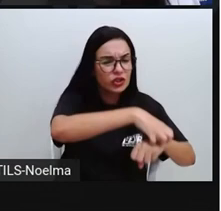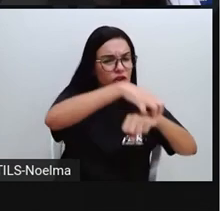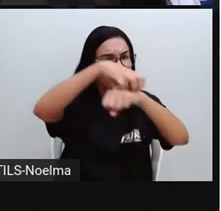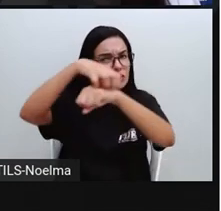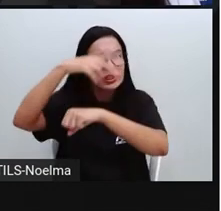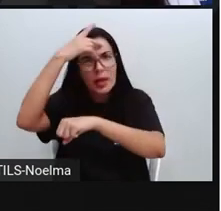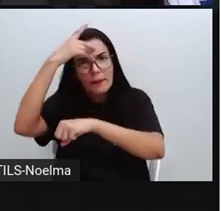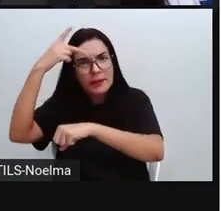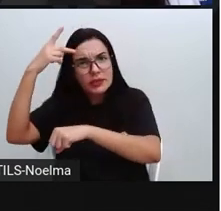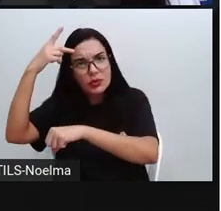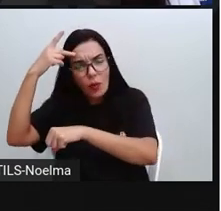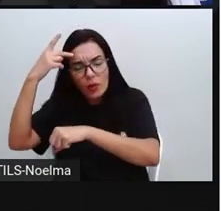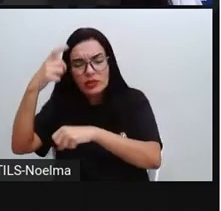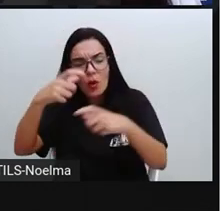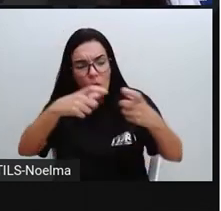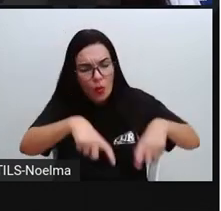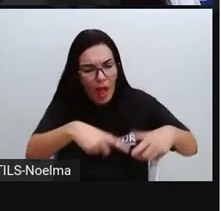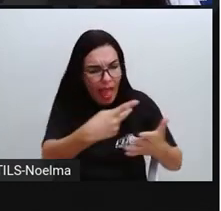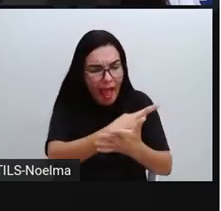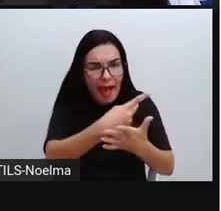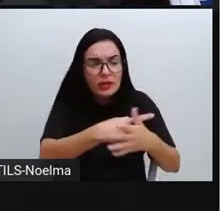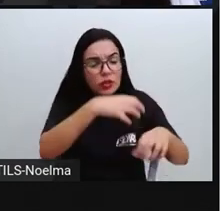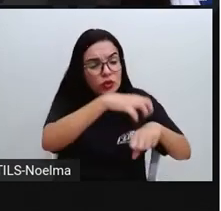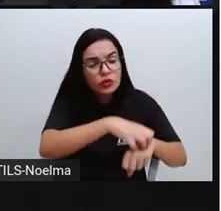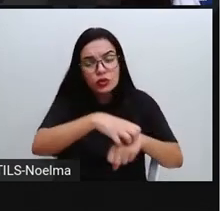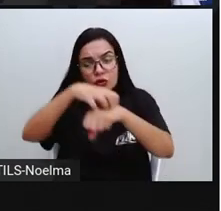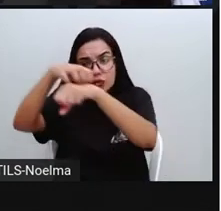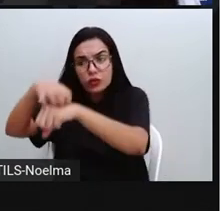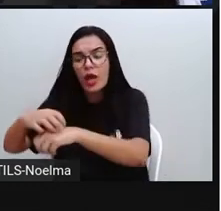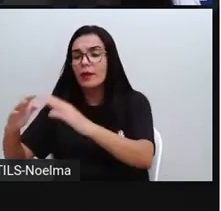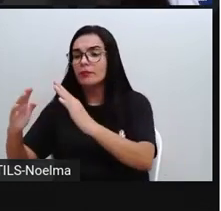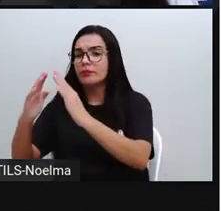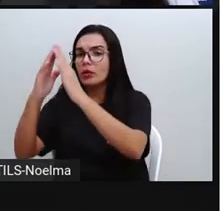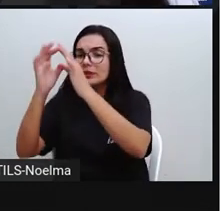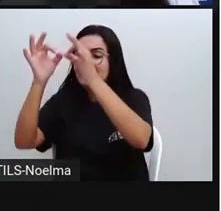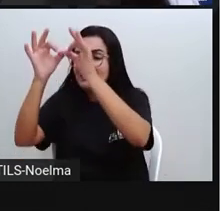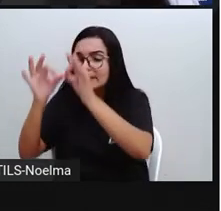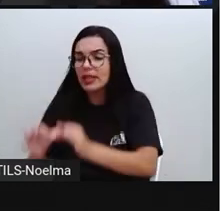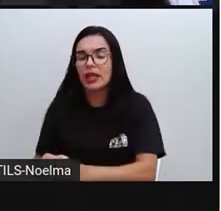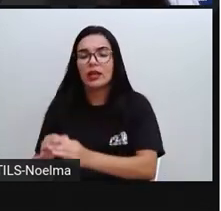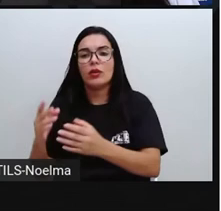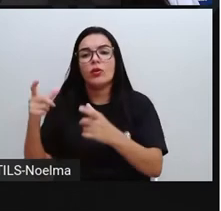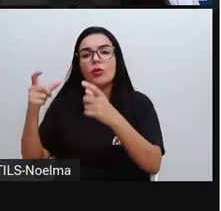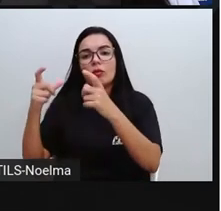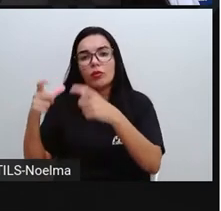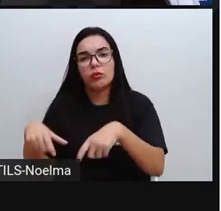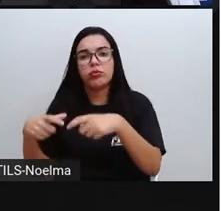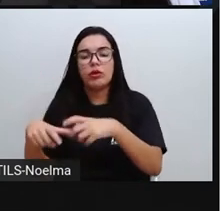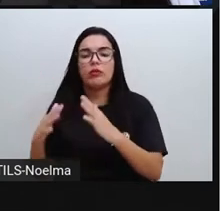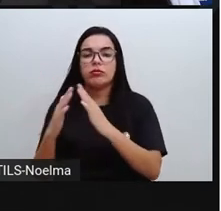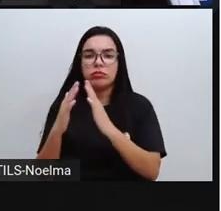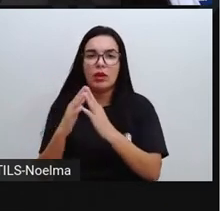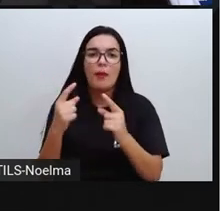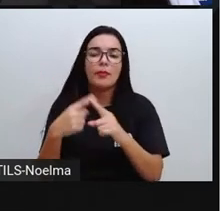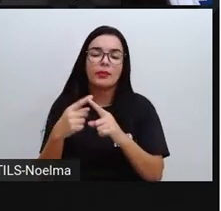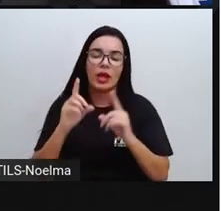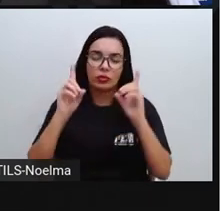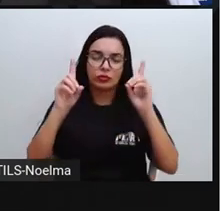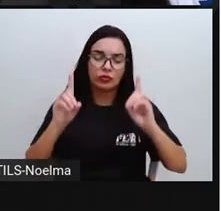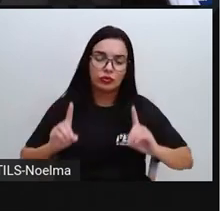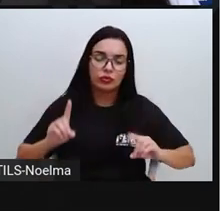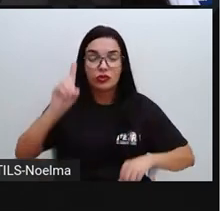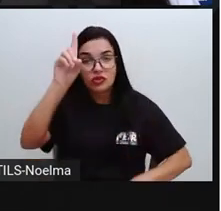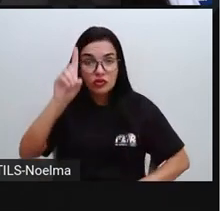uma moradia, uma vez que ter uma moradia também é um direito aí humano, e a